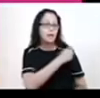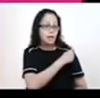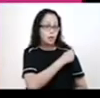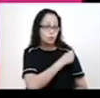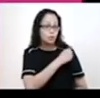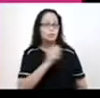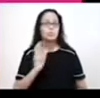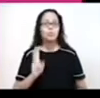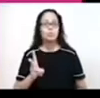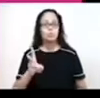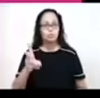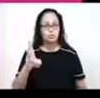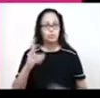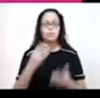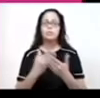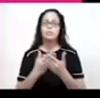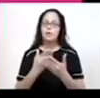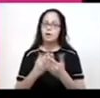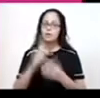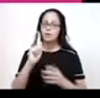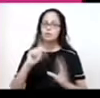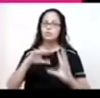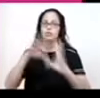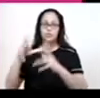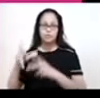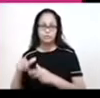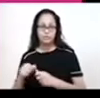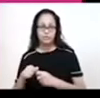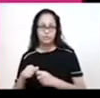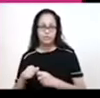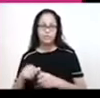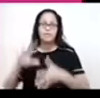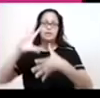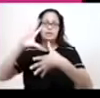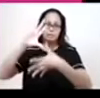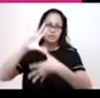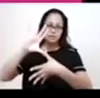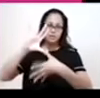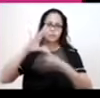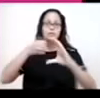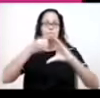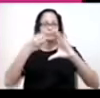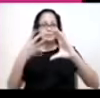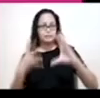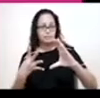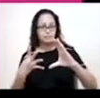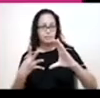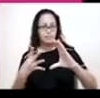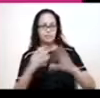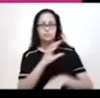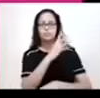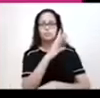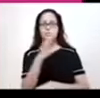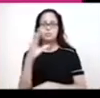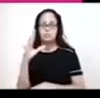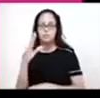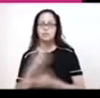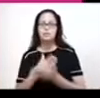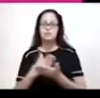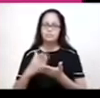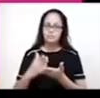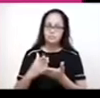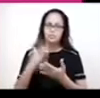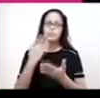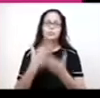Pessoal, continuando então, aula de geografia, América Latina, aspectos naturais. Na aula de hoje, nós vamos iniciar o